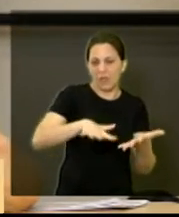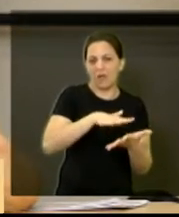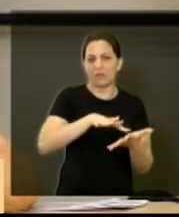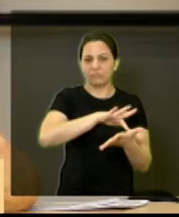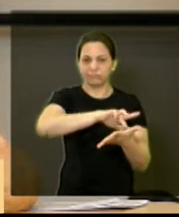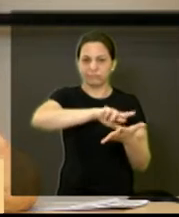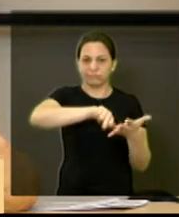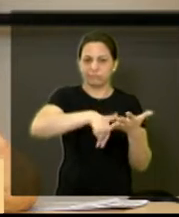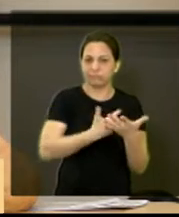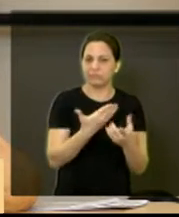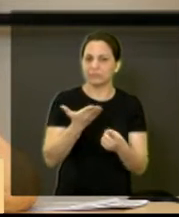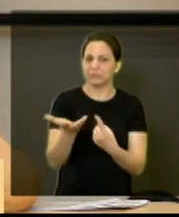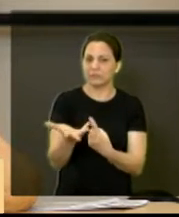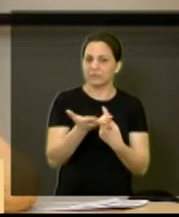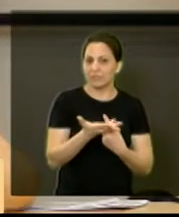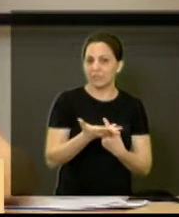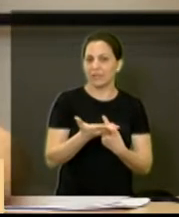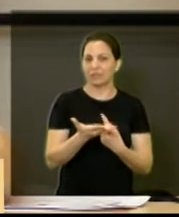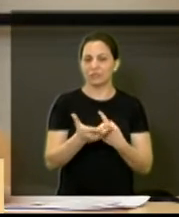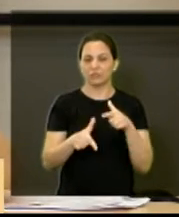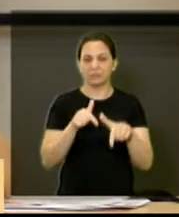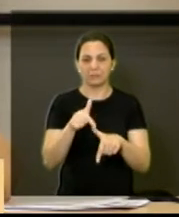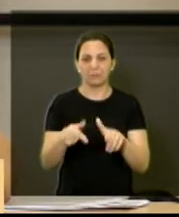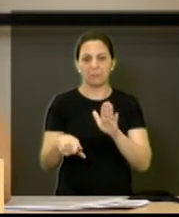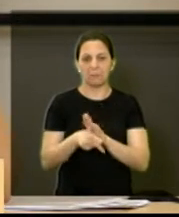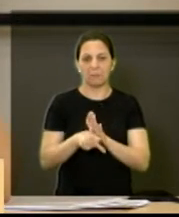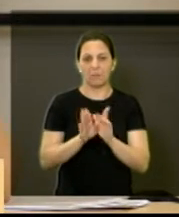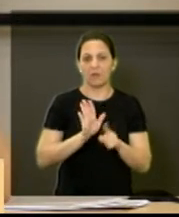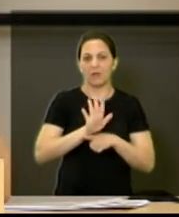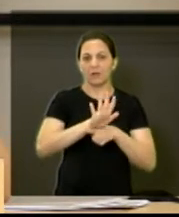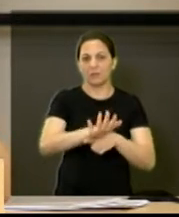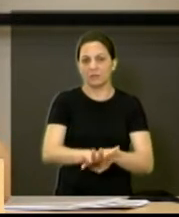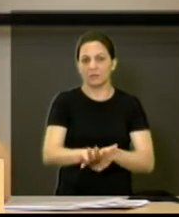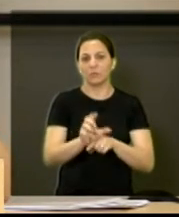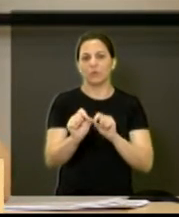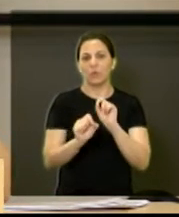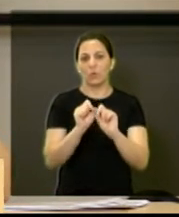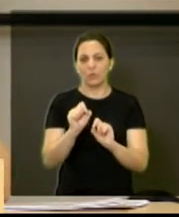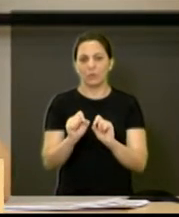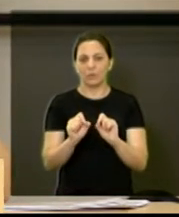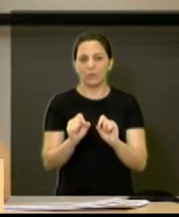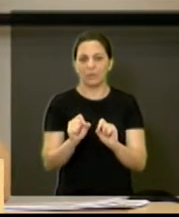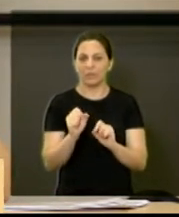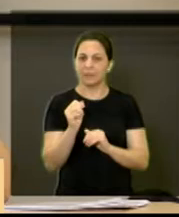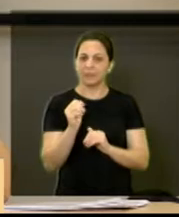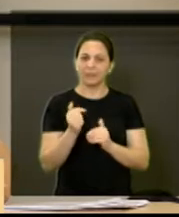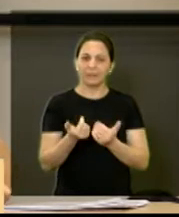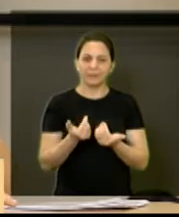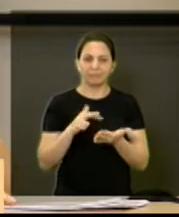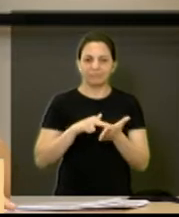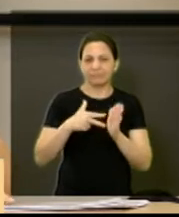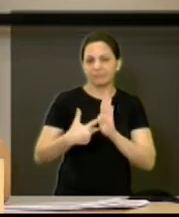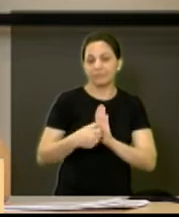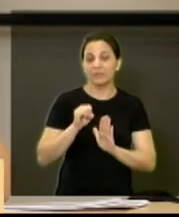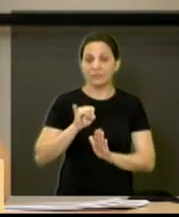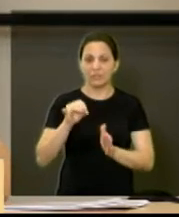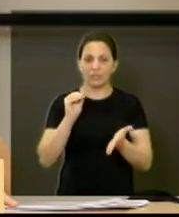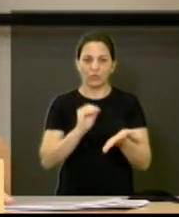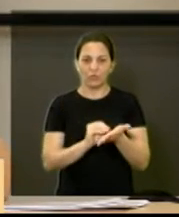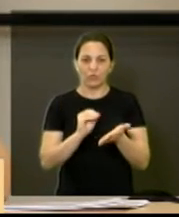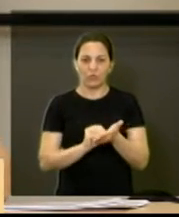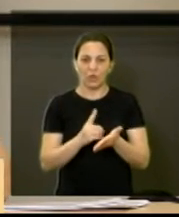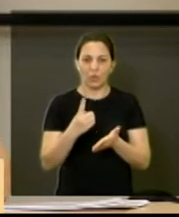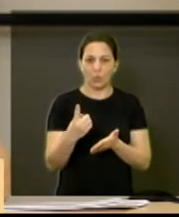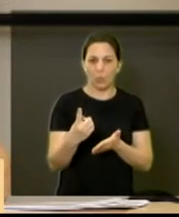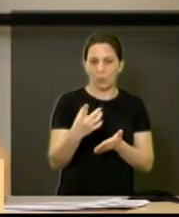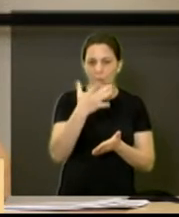que atende esses serviços, praticamente, vamos dizer, se faltar um ou